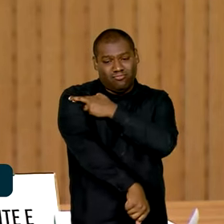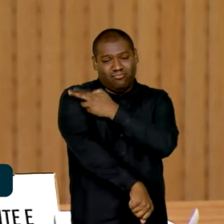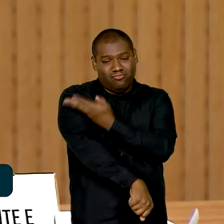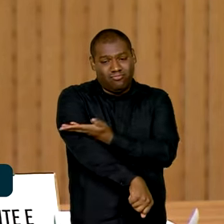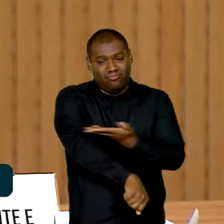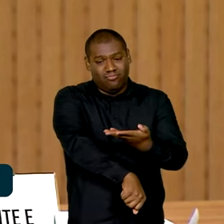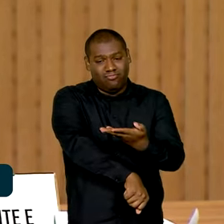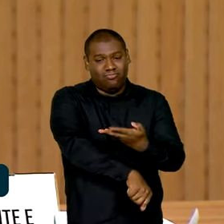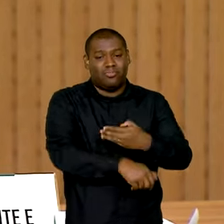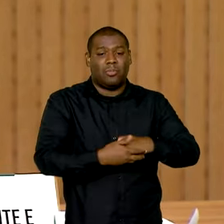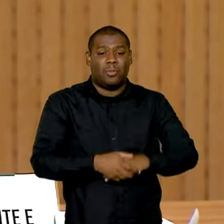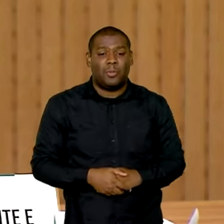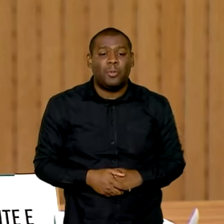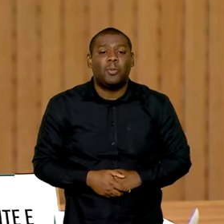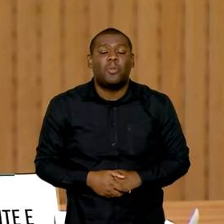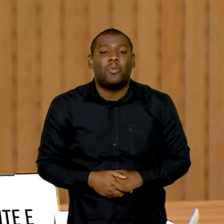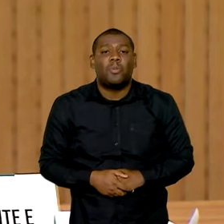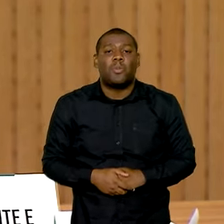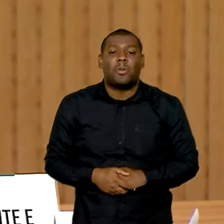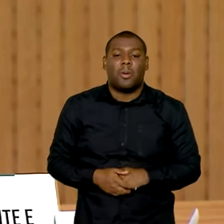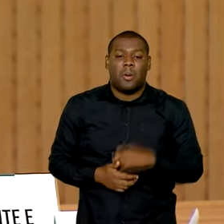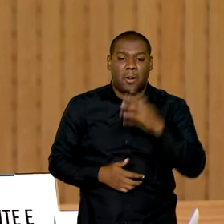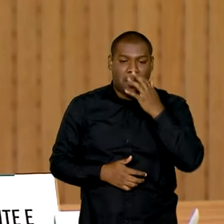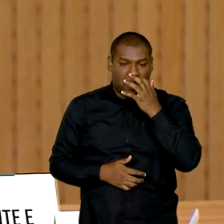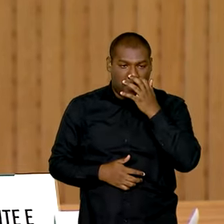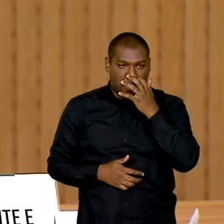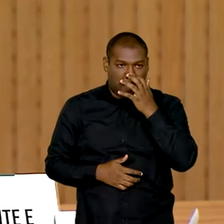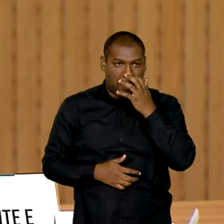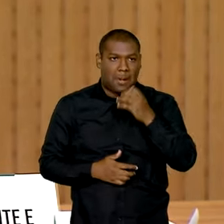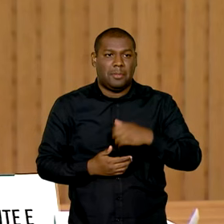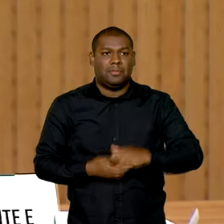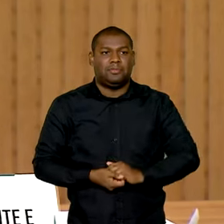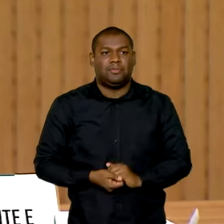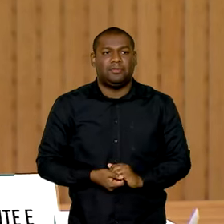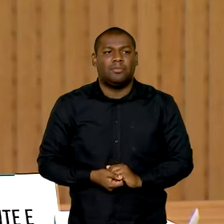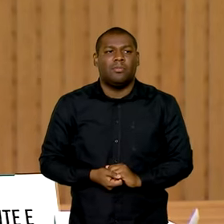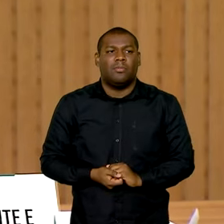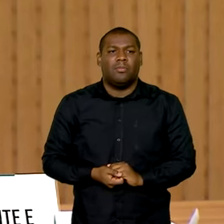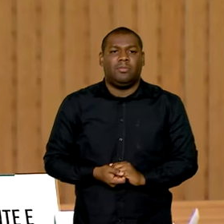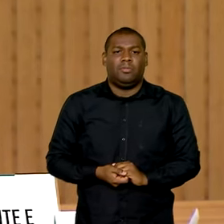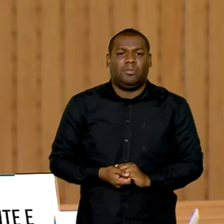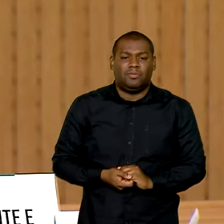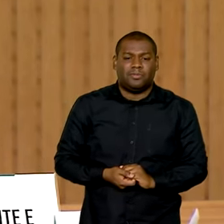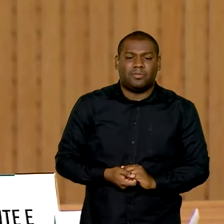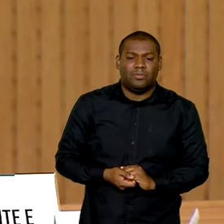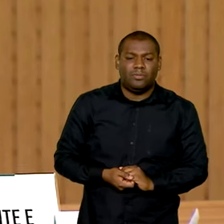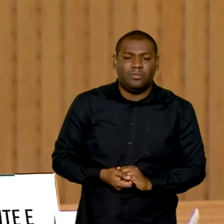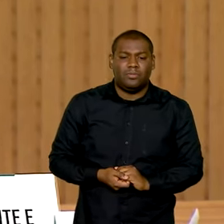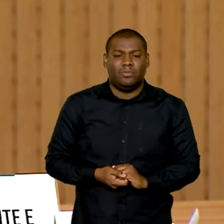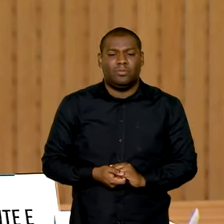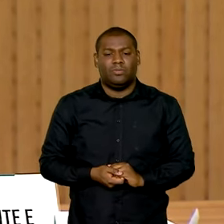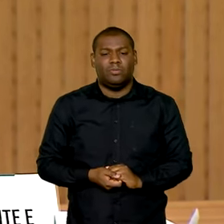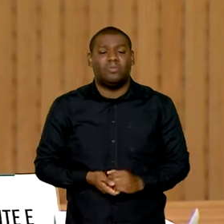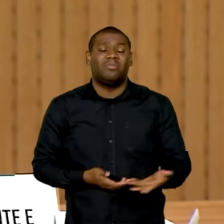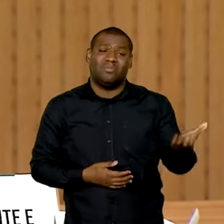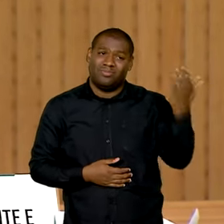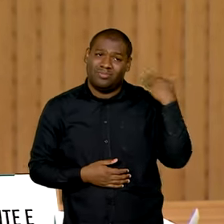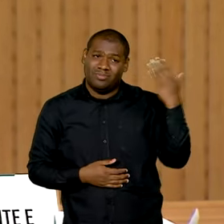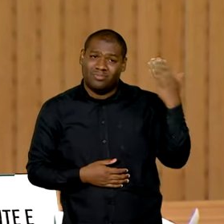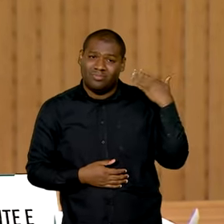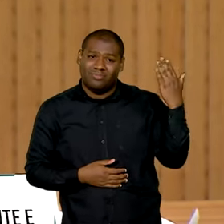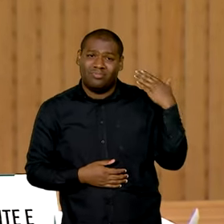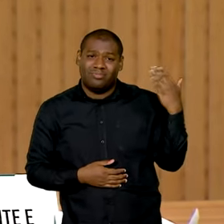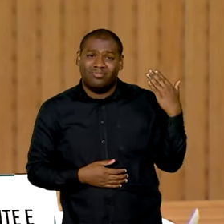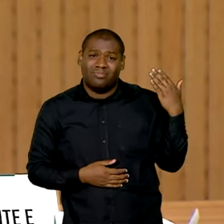tivemos aí, se não estaríamos numa situação de total descontrole, que foi o fato de